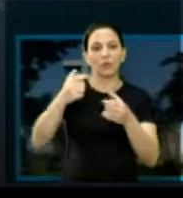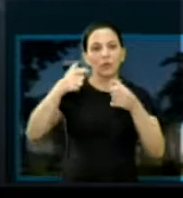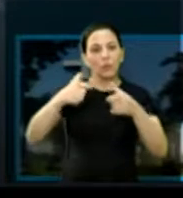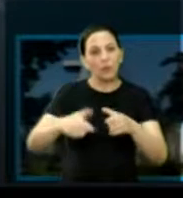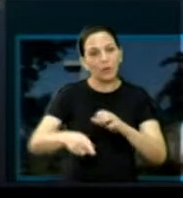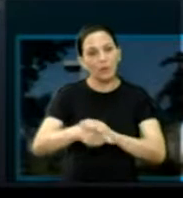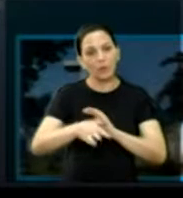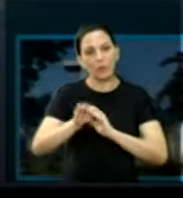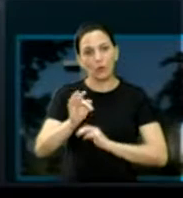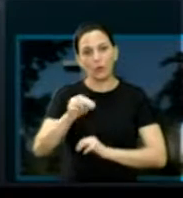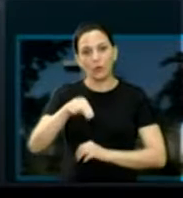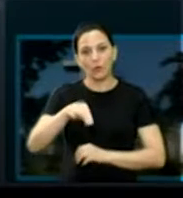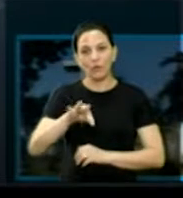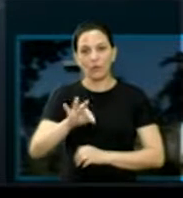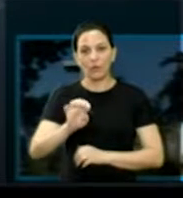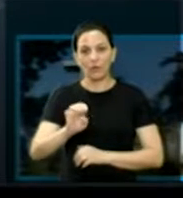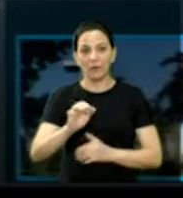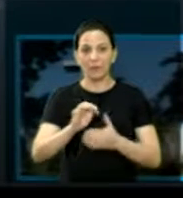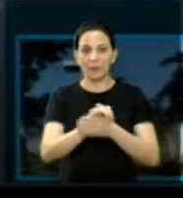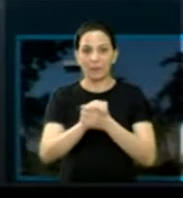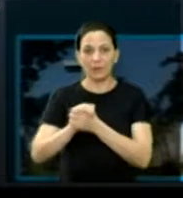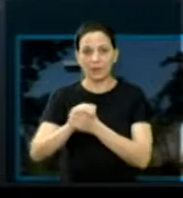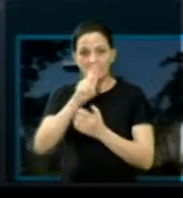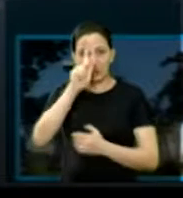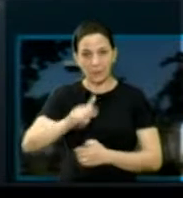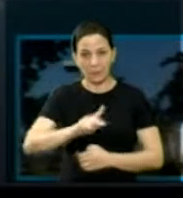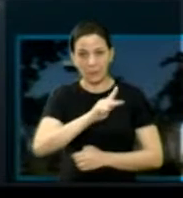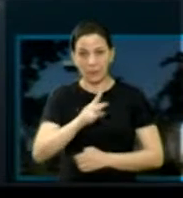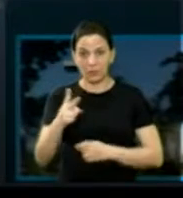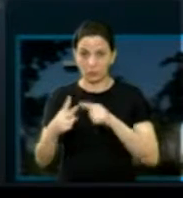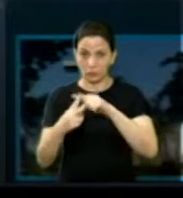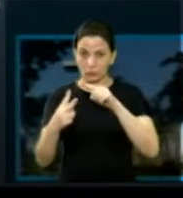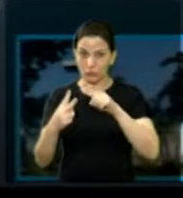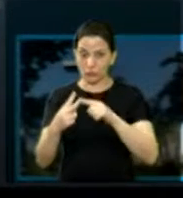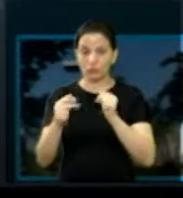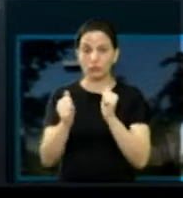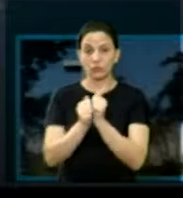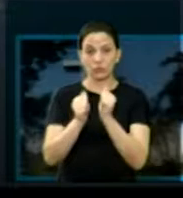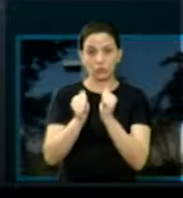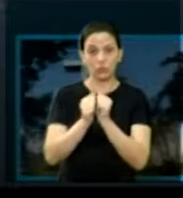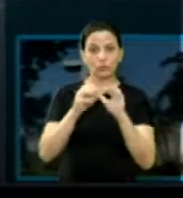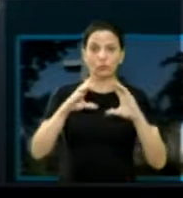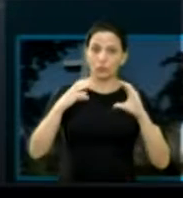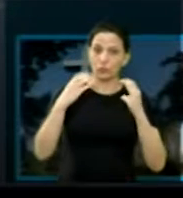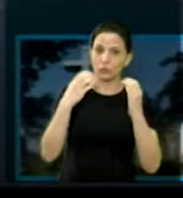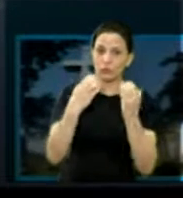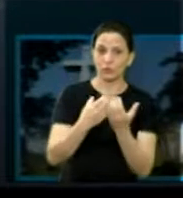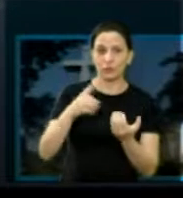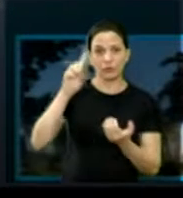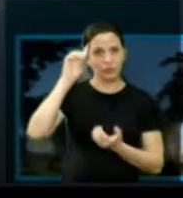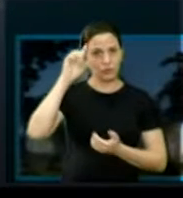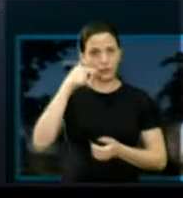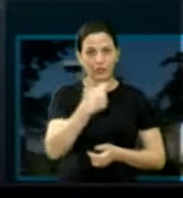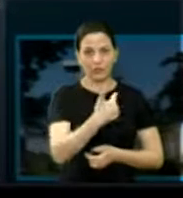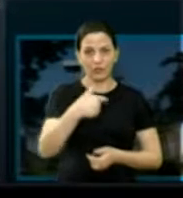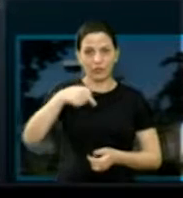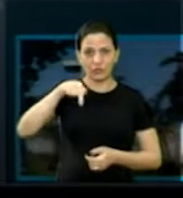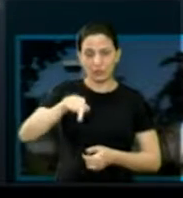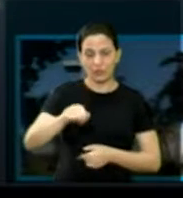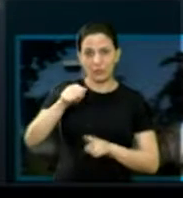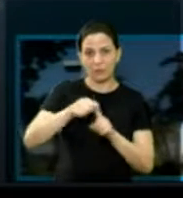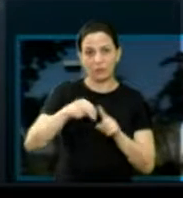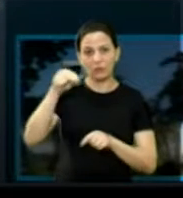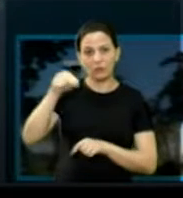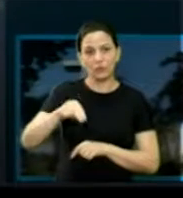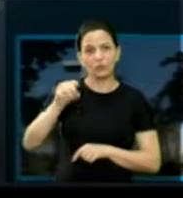e quero parabenizar o padre Celso, o padre João Vitor e toda a comunidade pelo dia 27 que nós comemoramos aí,